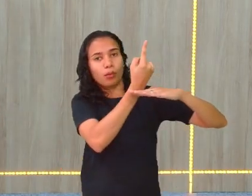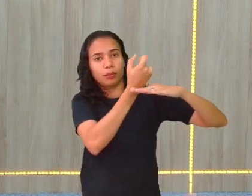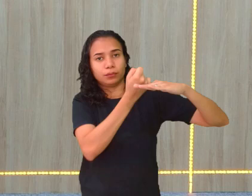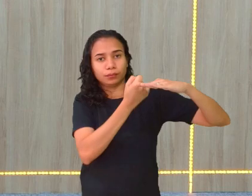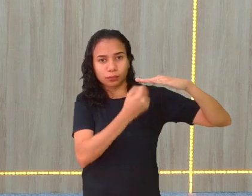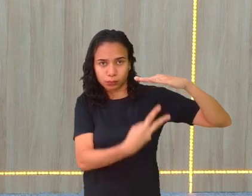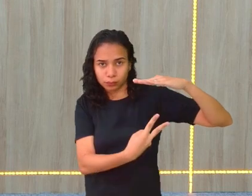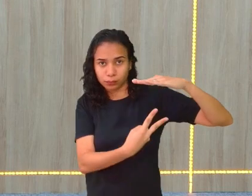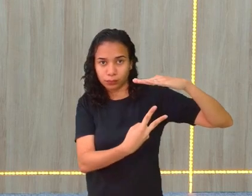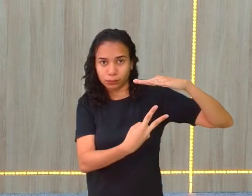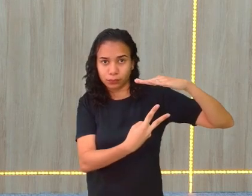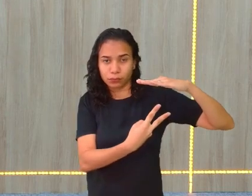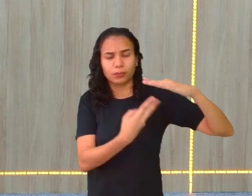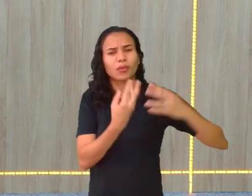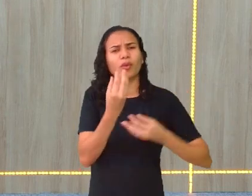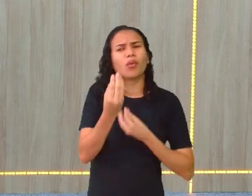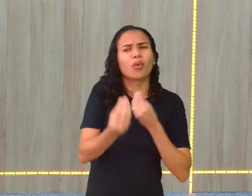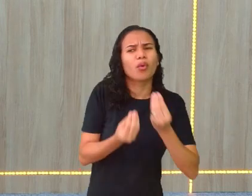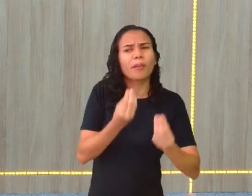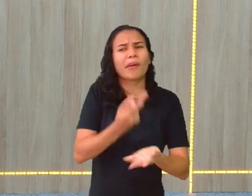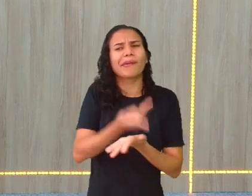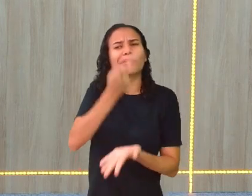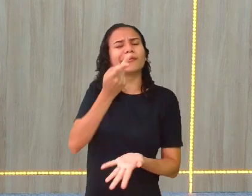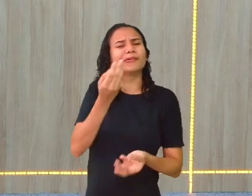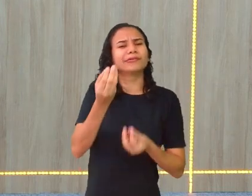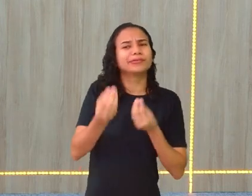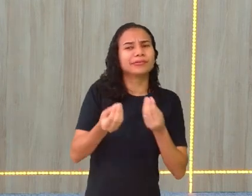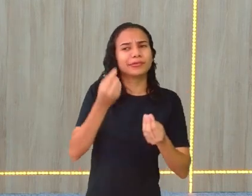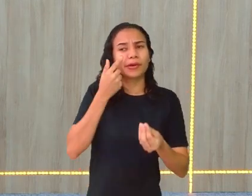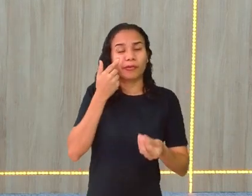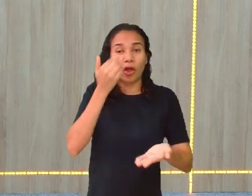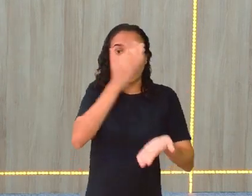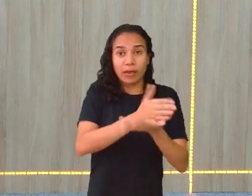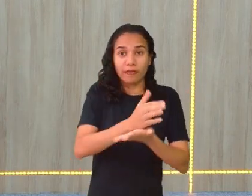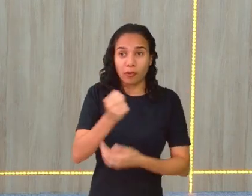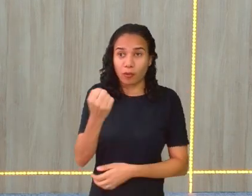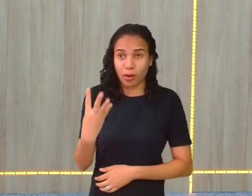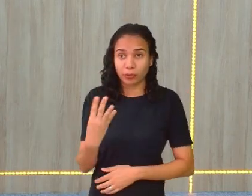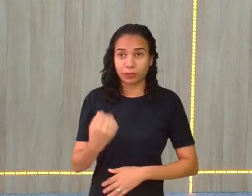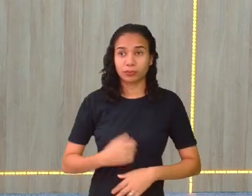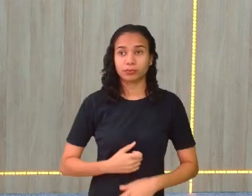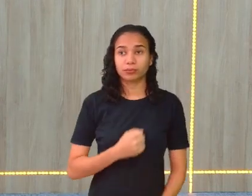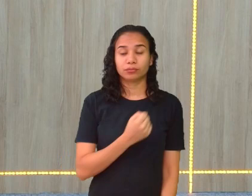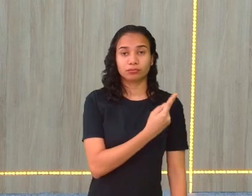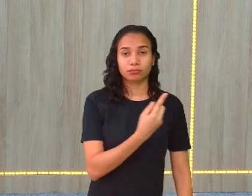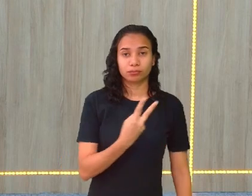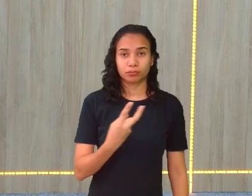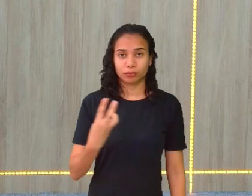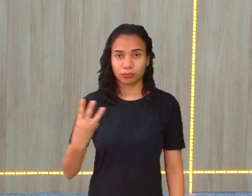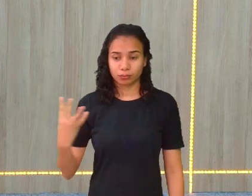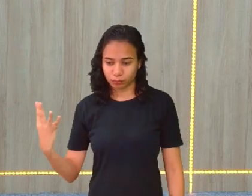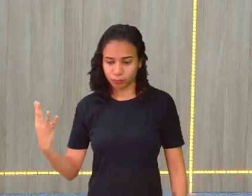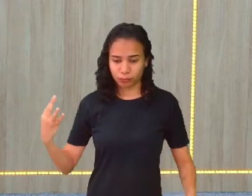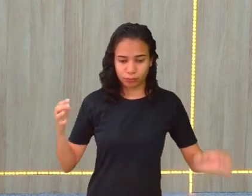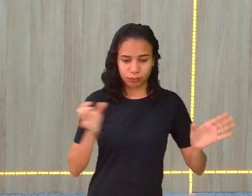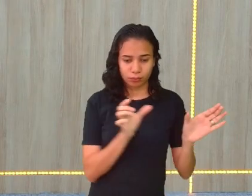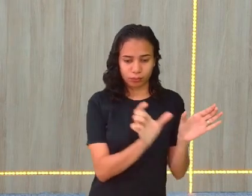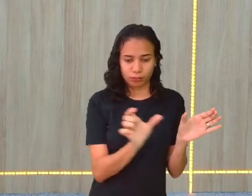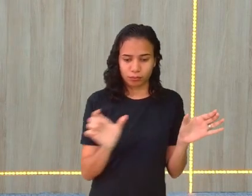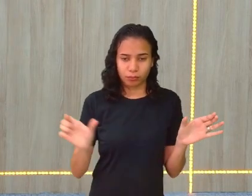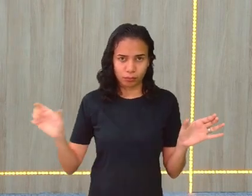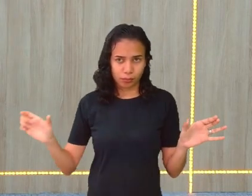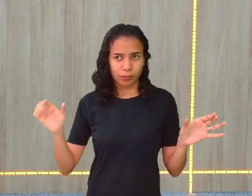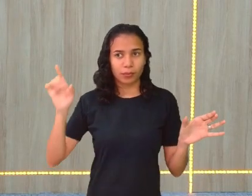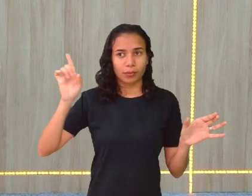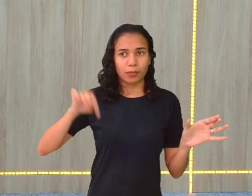divisão de dois. O que acontece mais? Vou dividir em quatro, Um, dois, três, quatro. Este